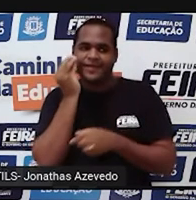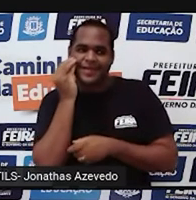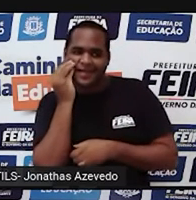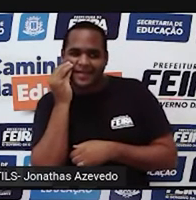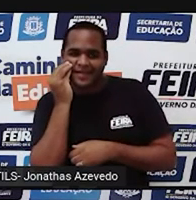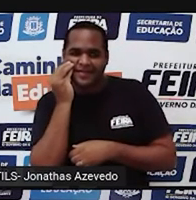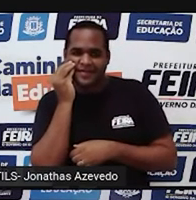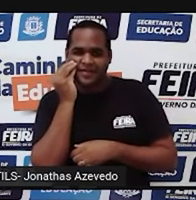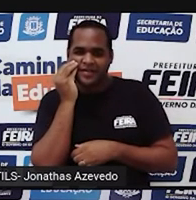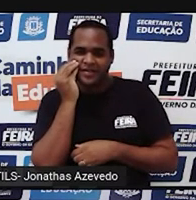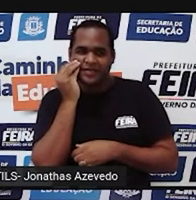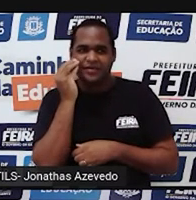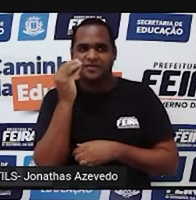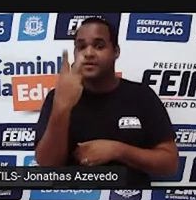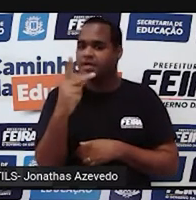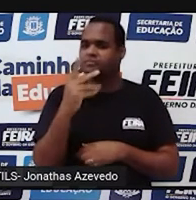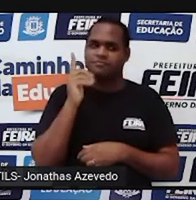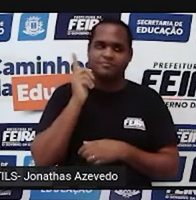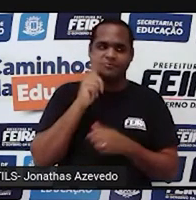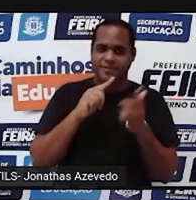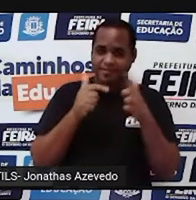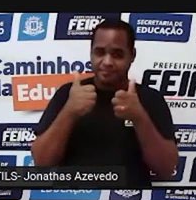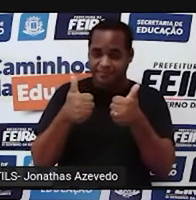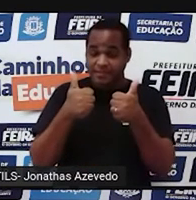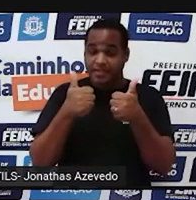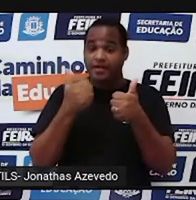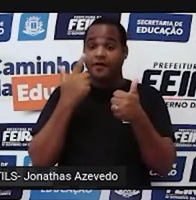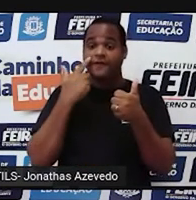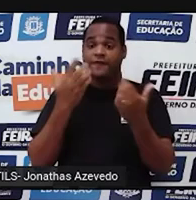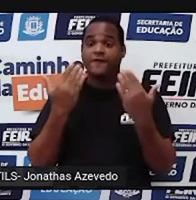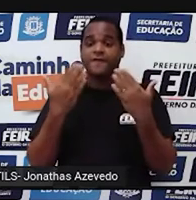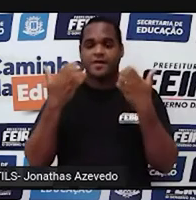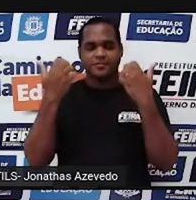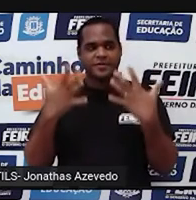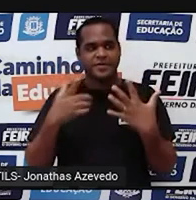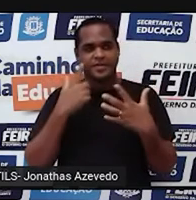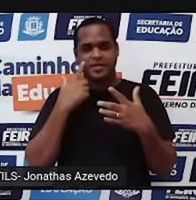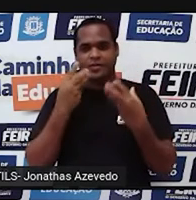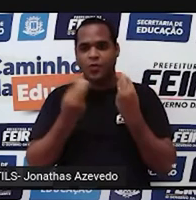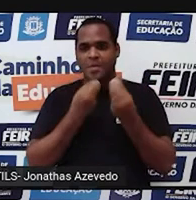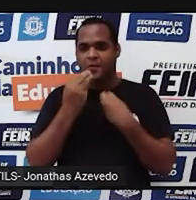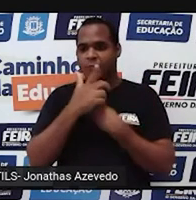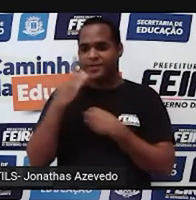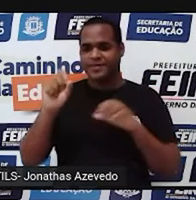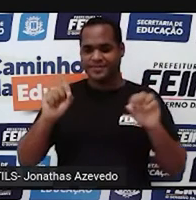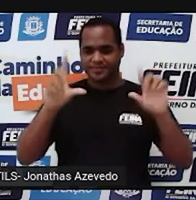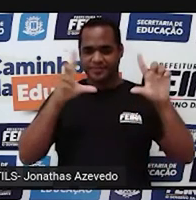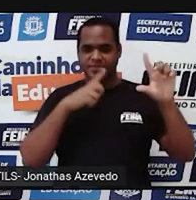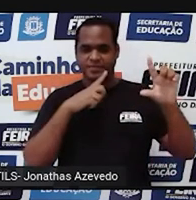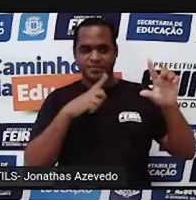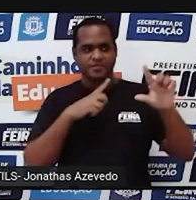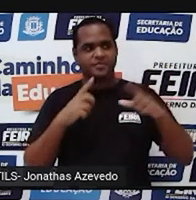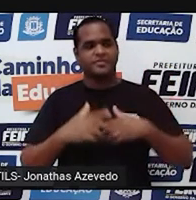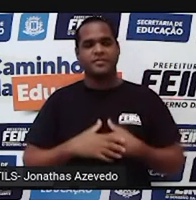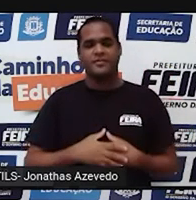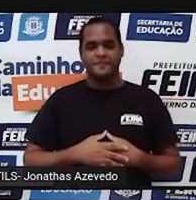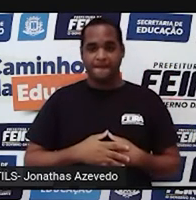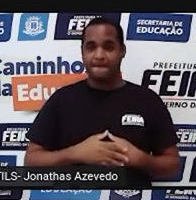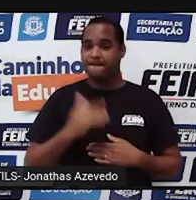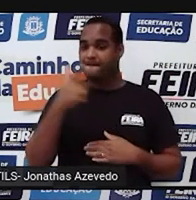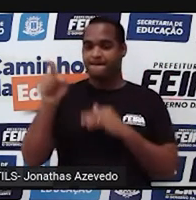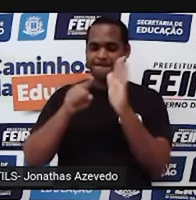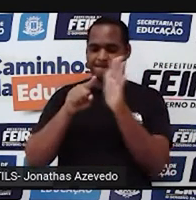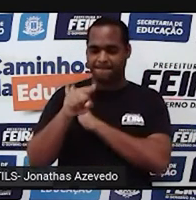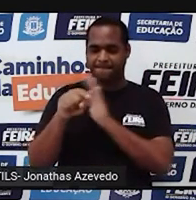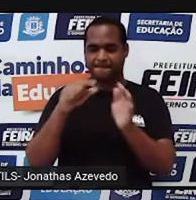tá bom? Valeu? Vamos lá, avançando para a próxima tela. Tá com você a próxima pergunta.